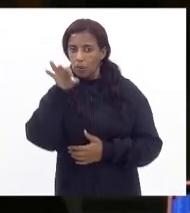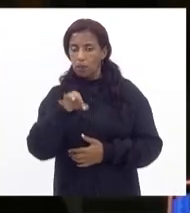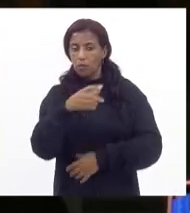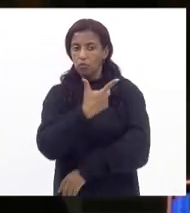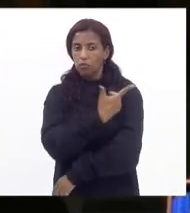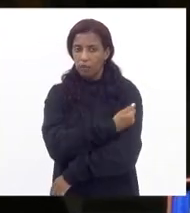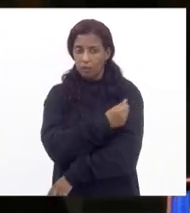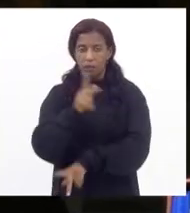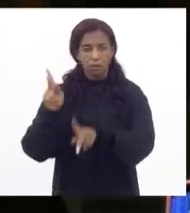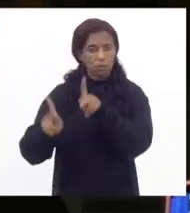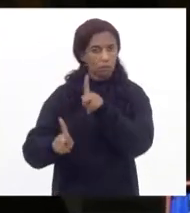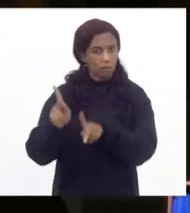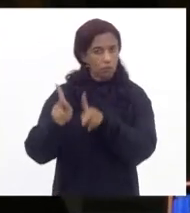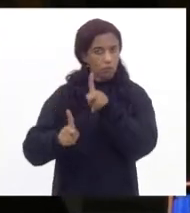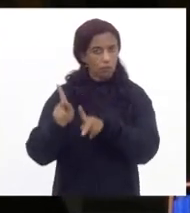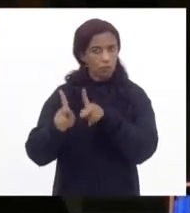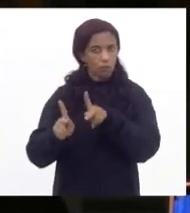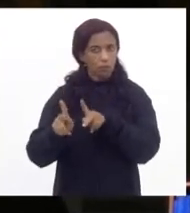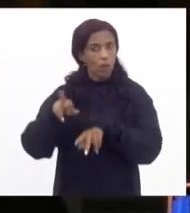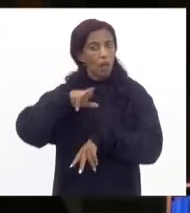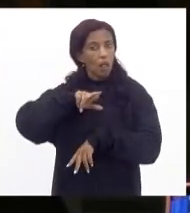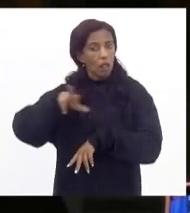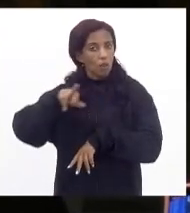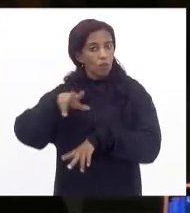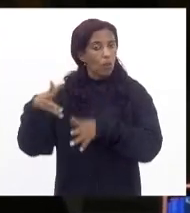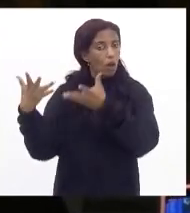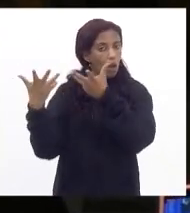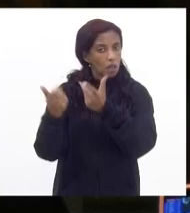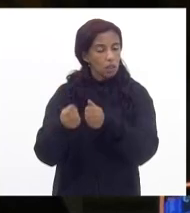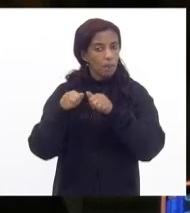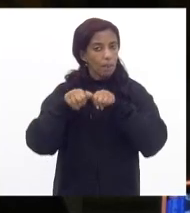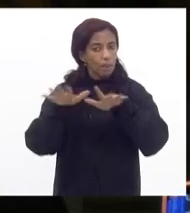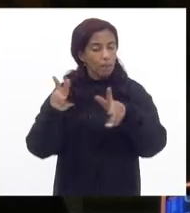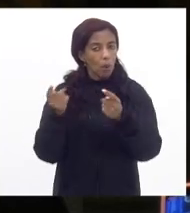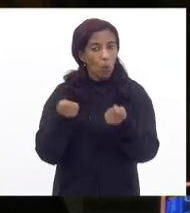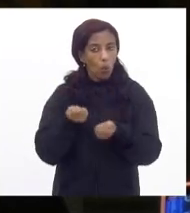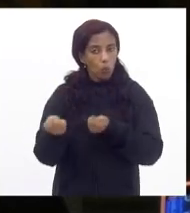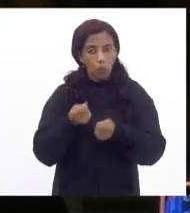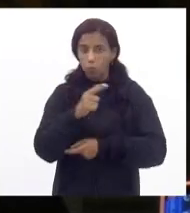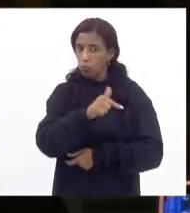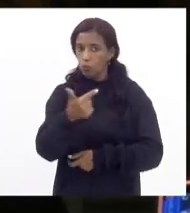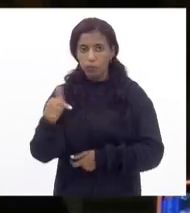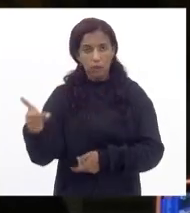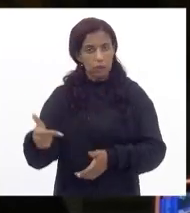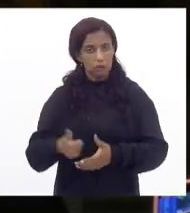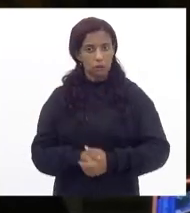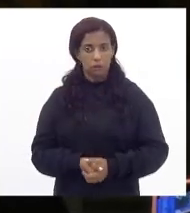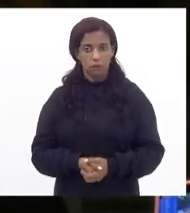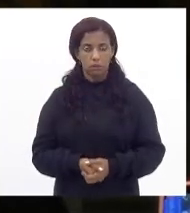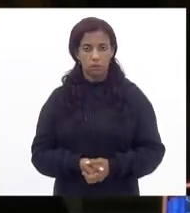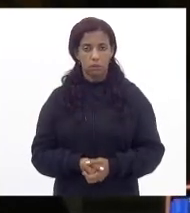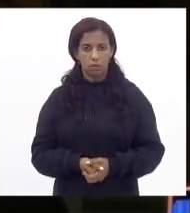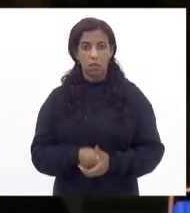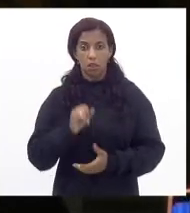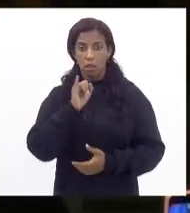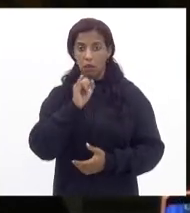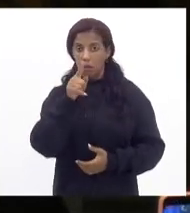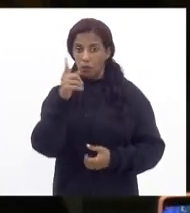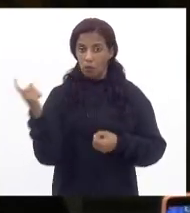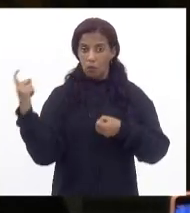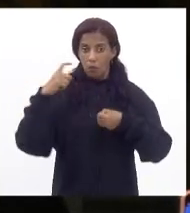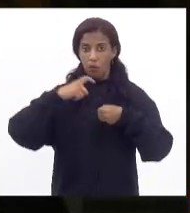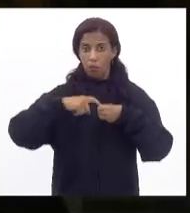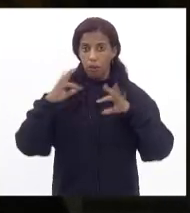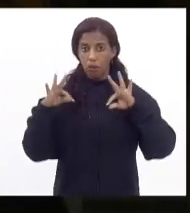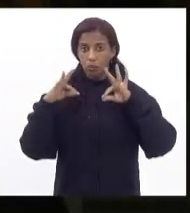vacinação da população não se pode considerar a pandemia sob controle e você voltar com